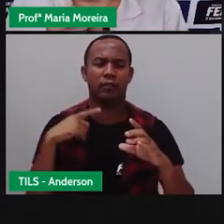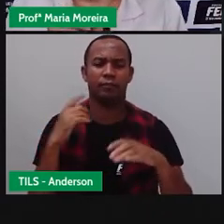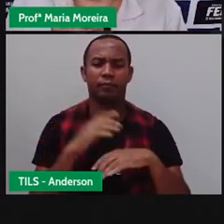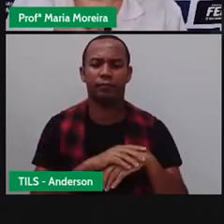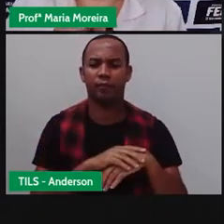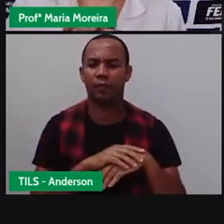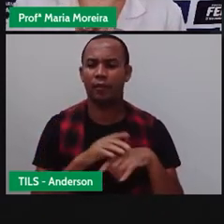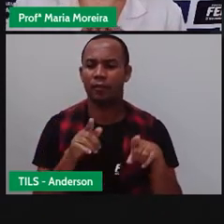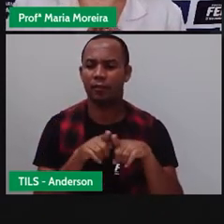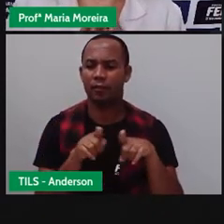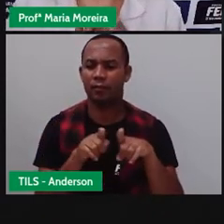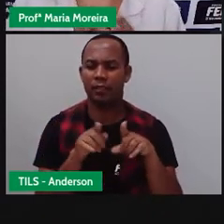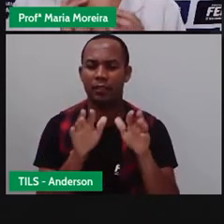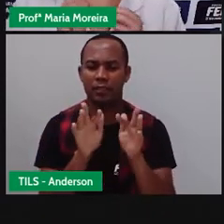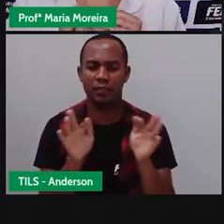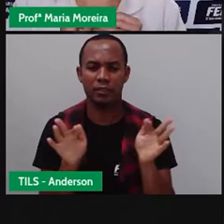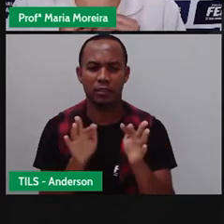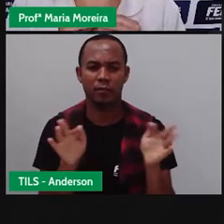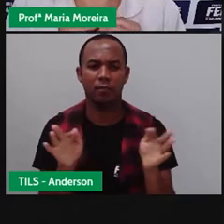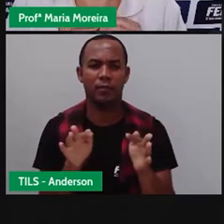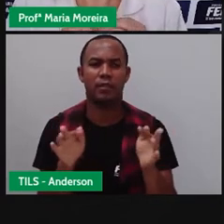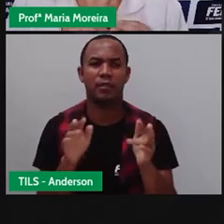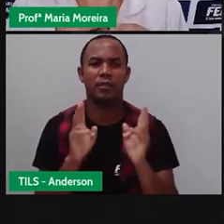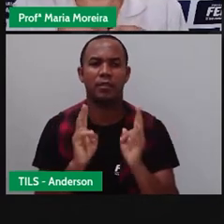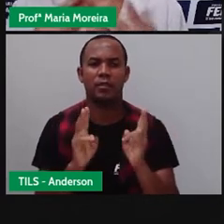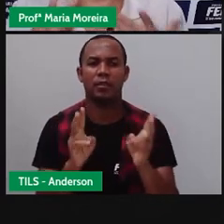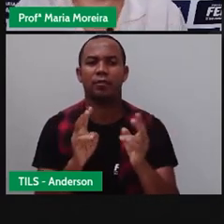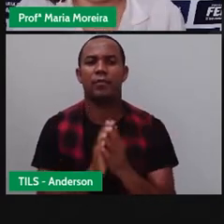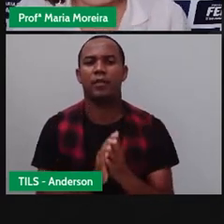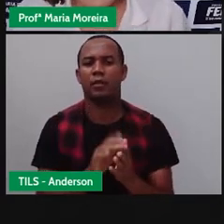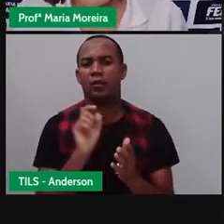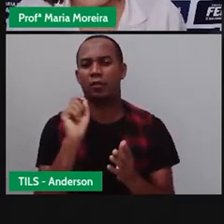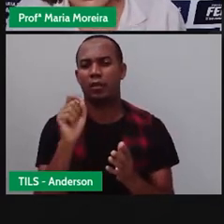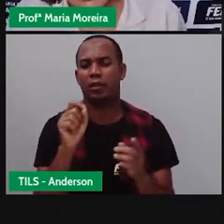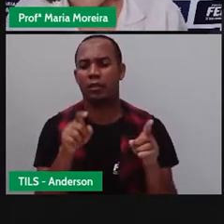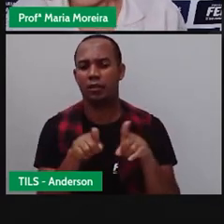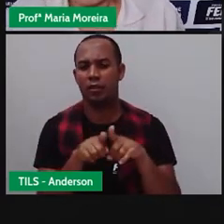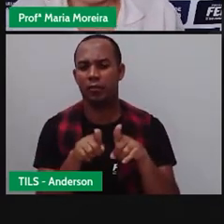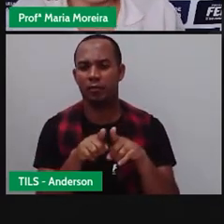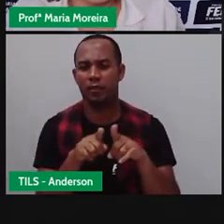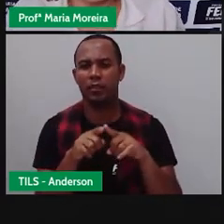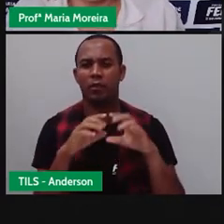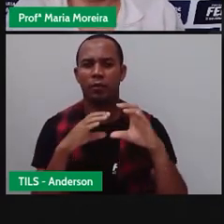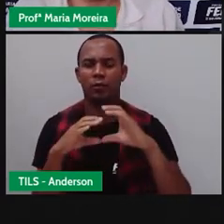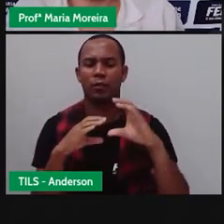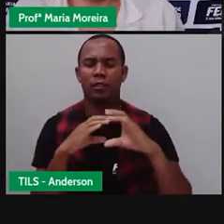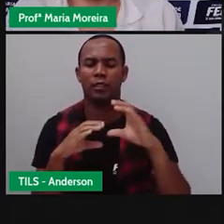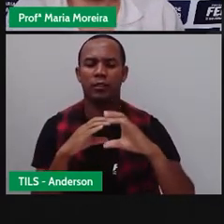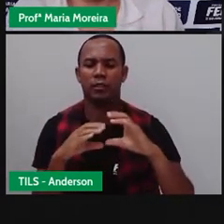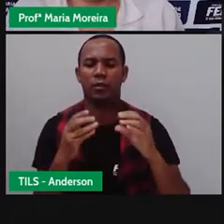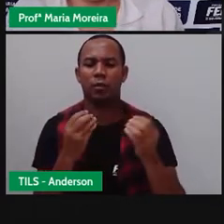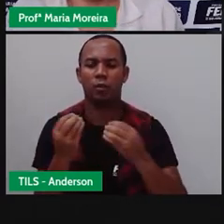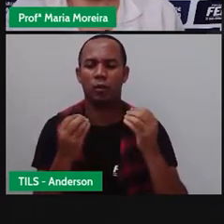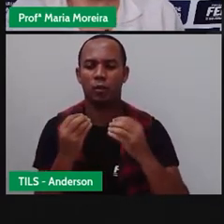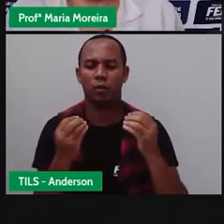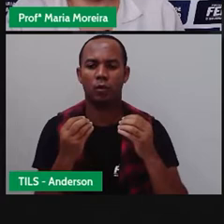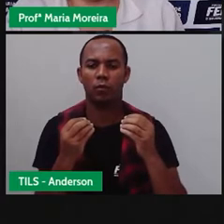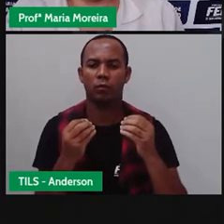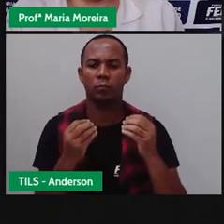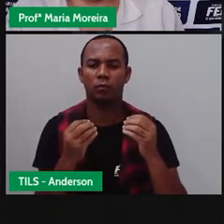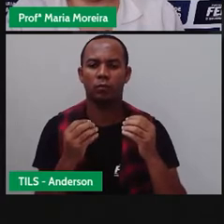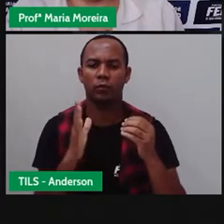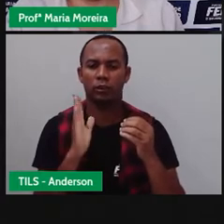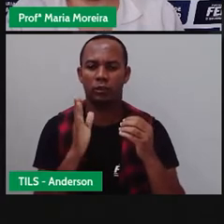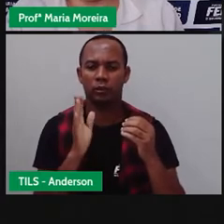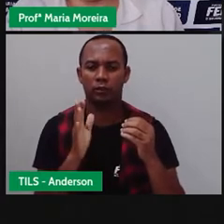coisinha bem simplesinha que a gente faz aí sempre, né? E que também é um meio de comunicação, gente vai descobrir daqui